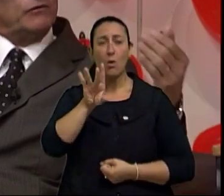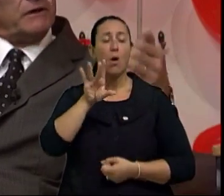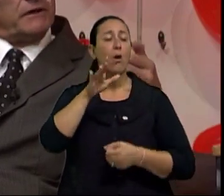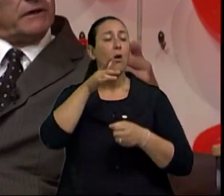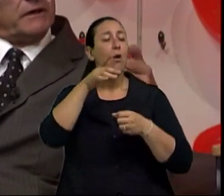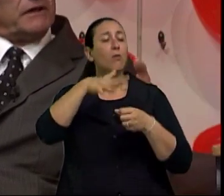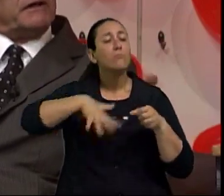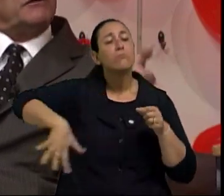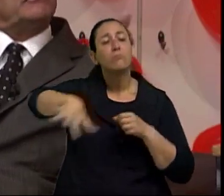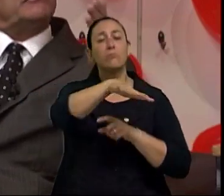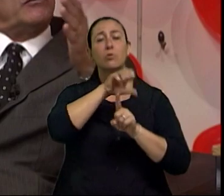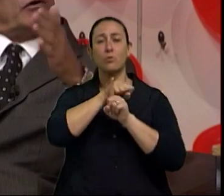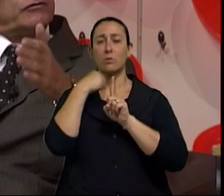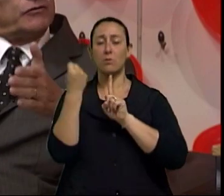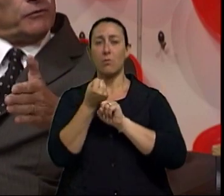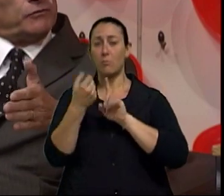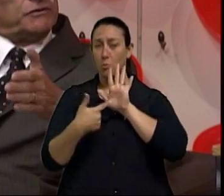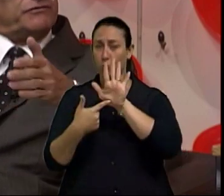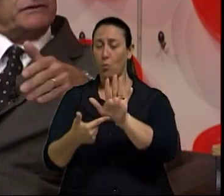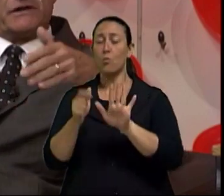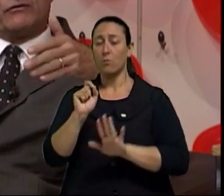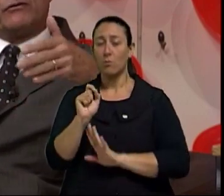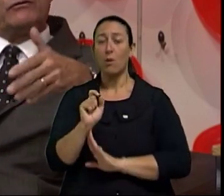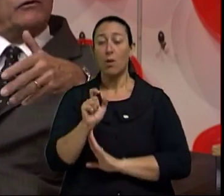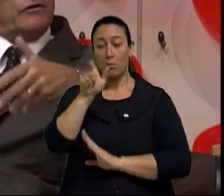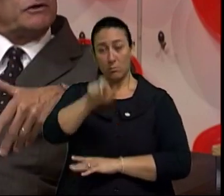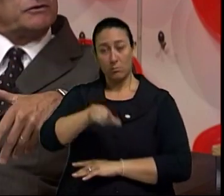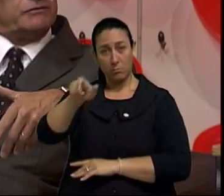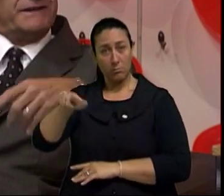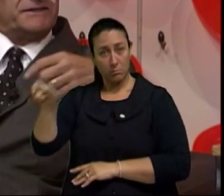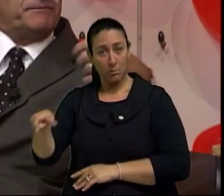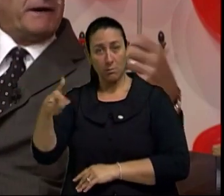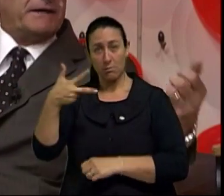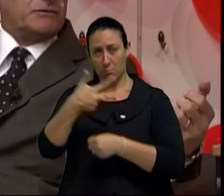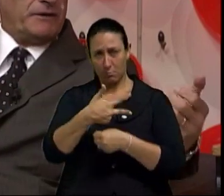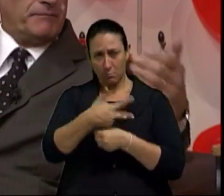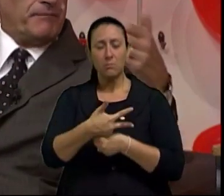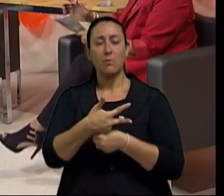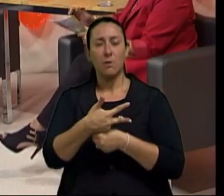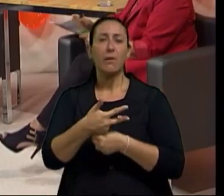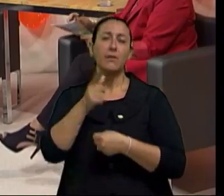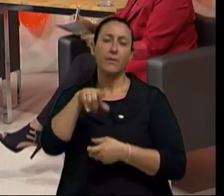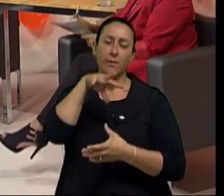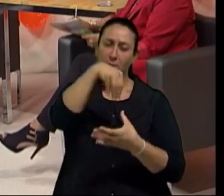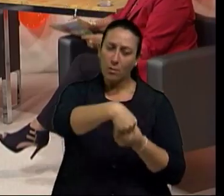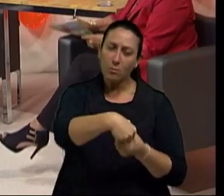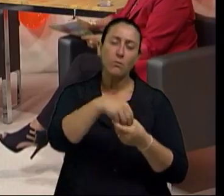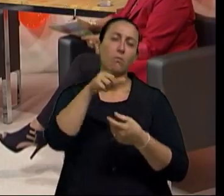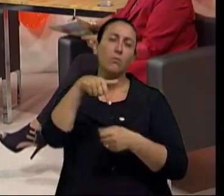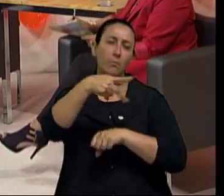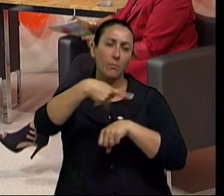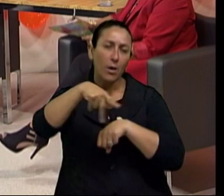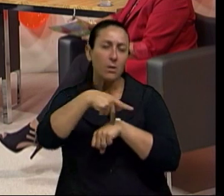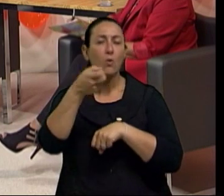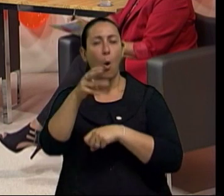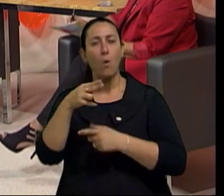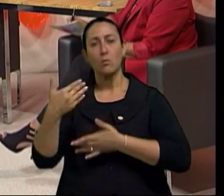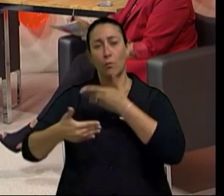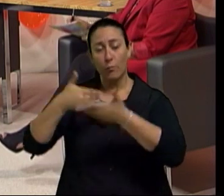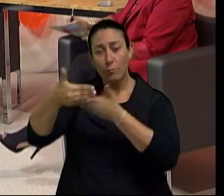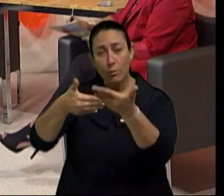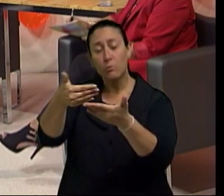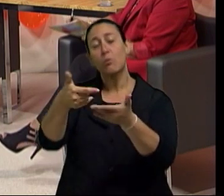determinou que os idosos, do ponto de vista cronológico nesse país, ou em países em desenvolvimento,